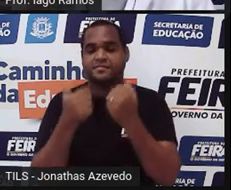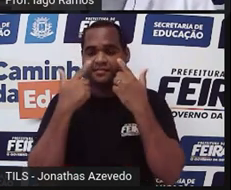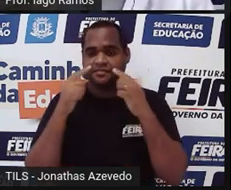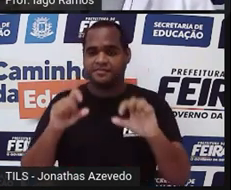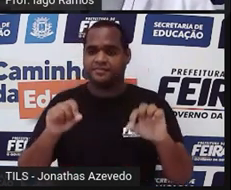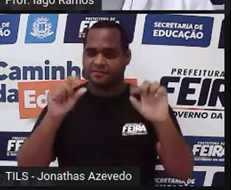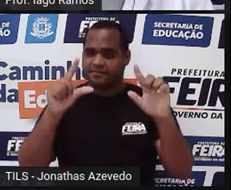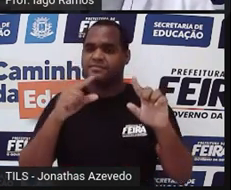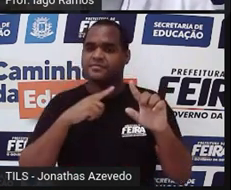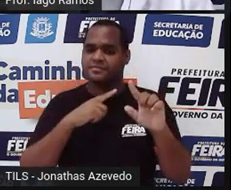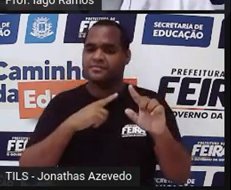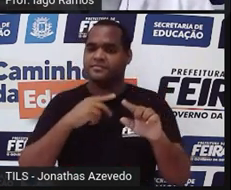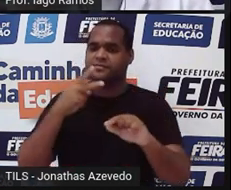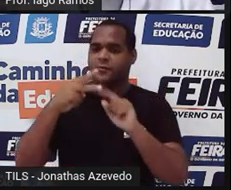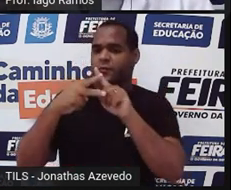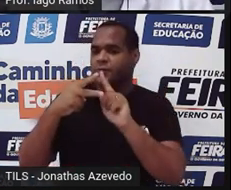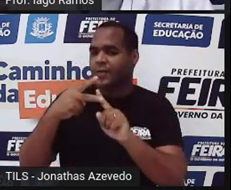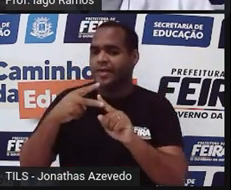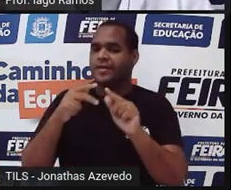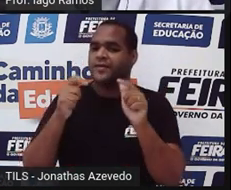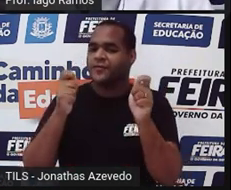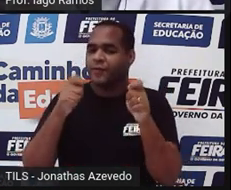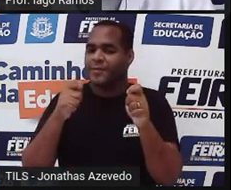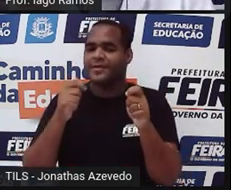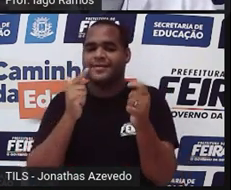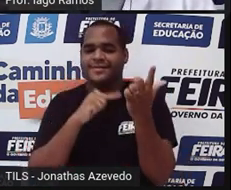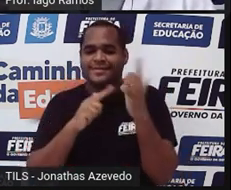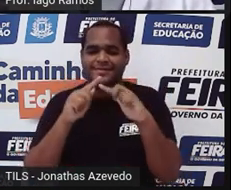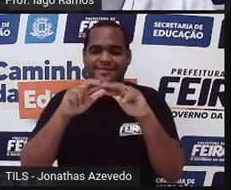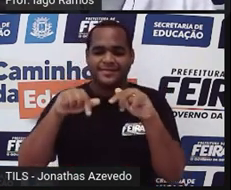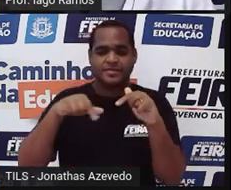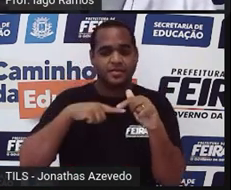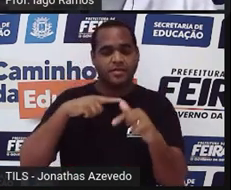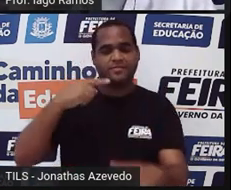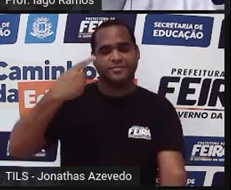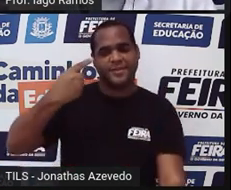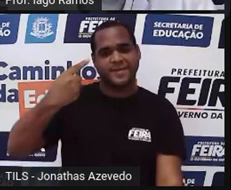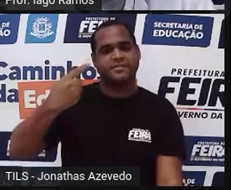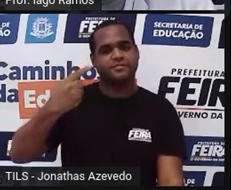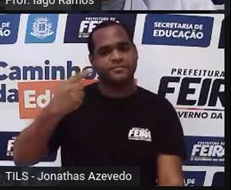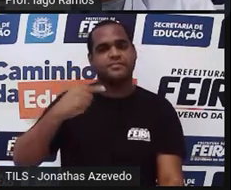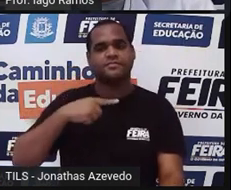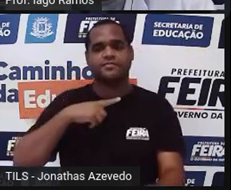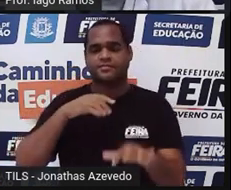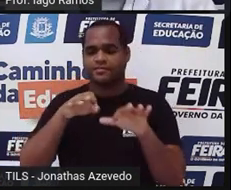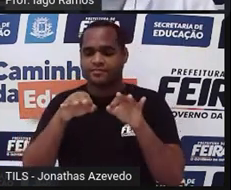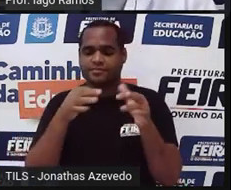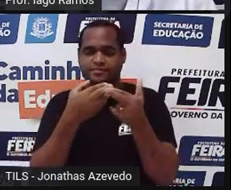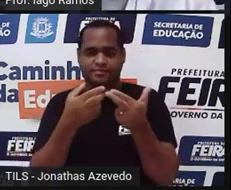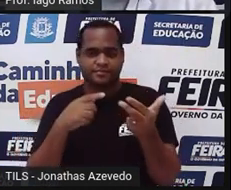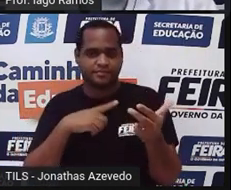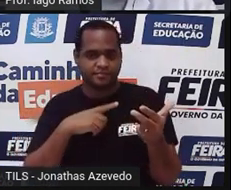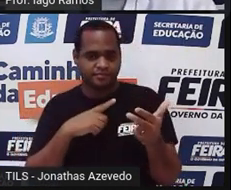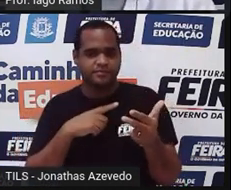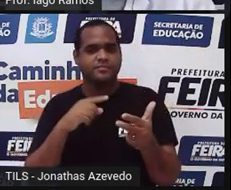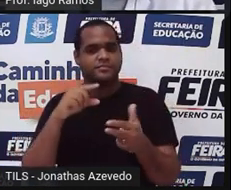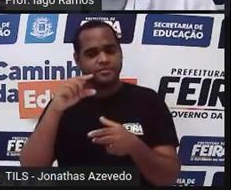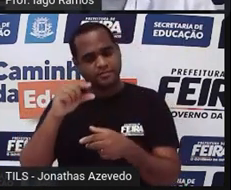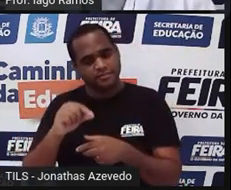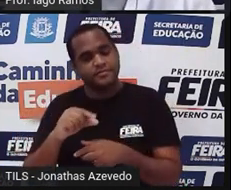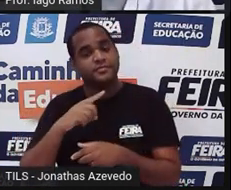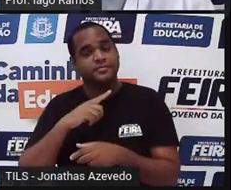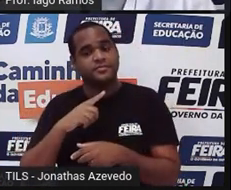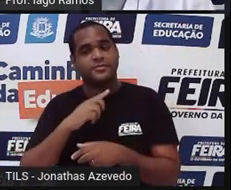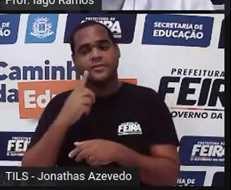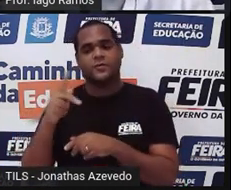as duas. As duas formas de condição. A primeira diz, a medida de um lado é menor que a